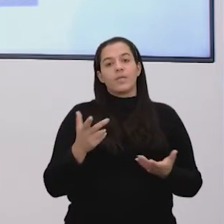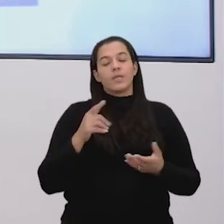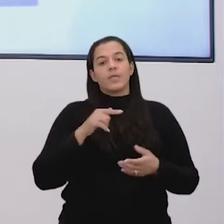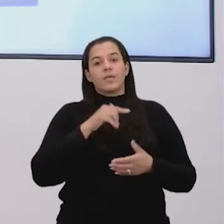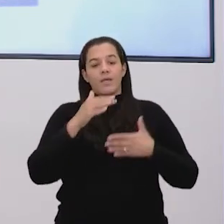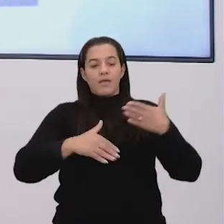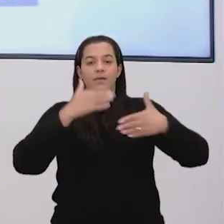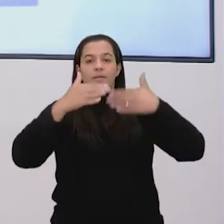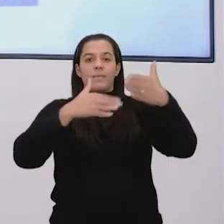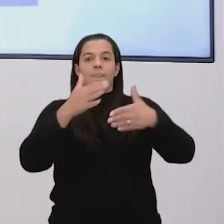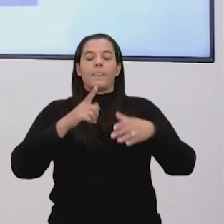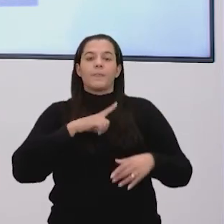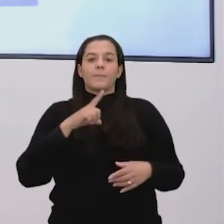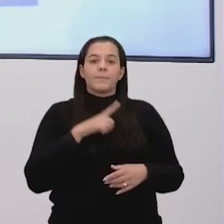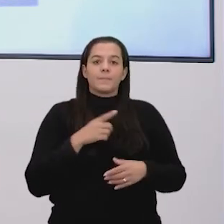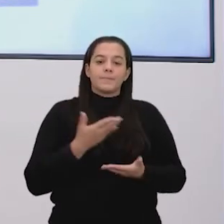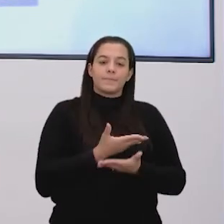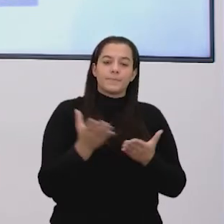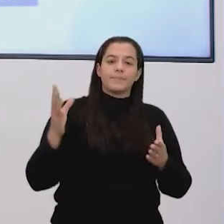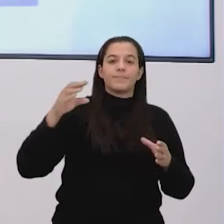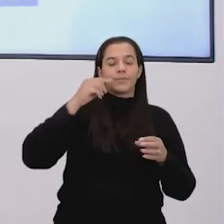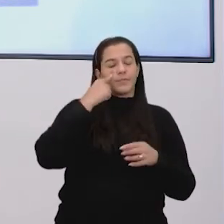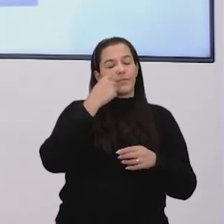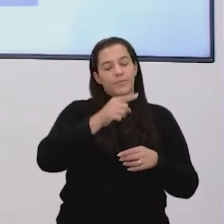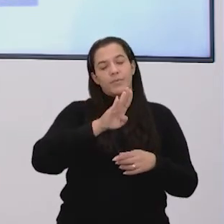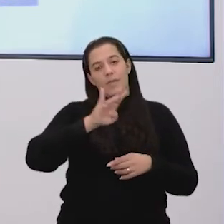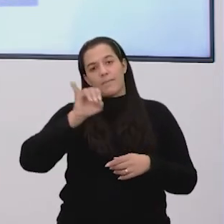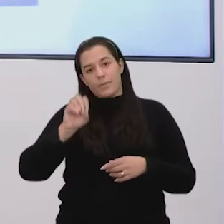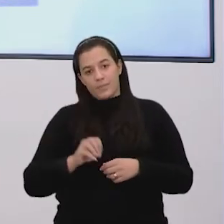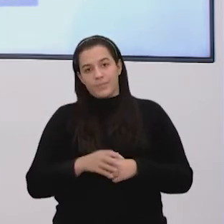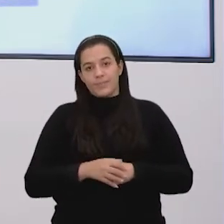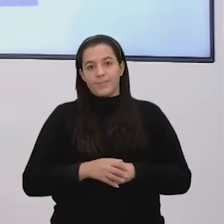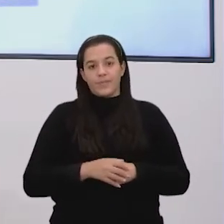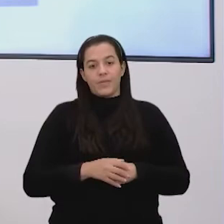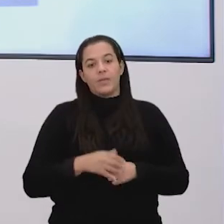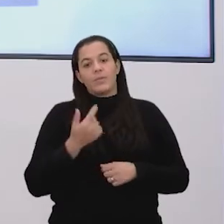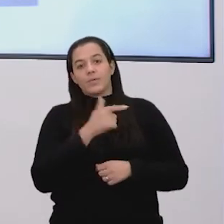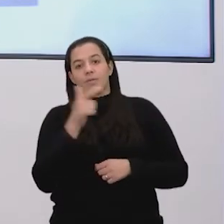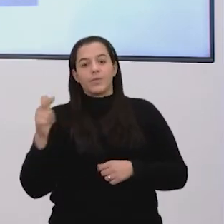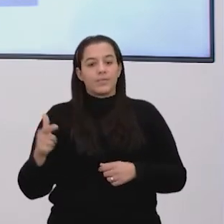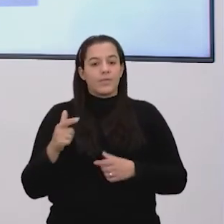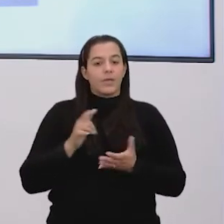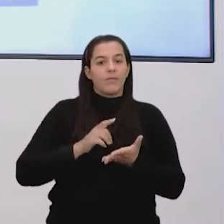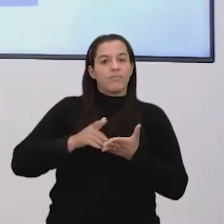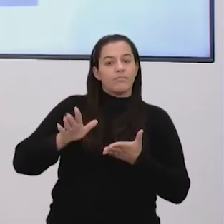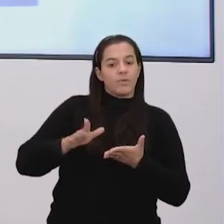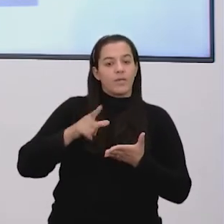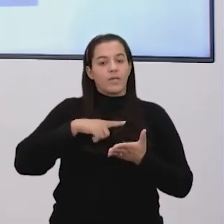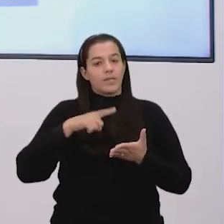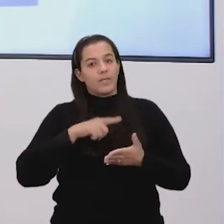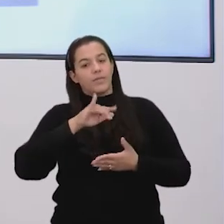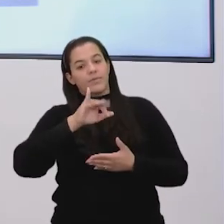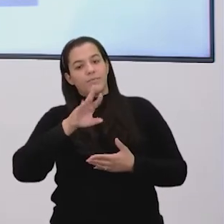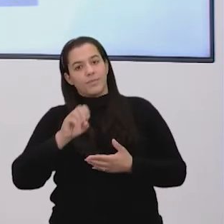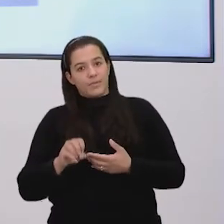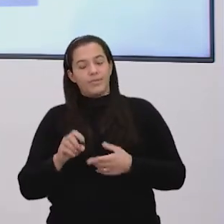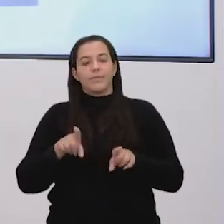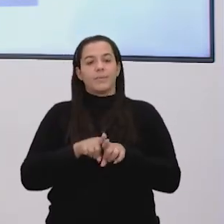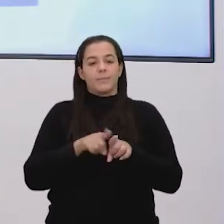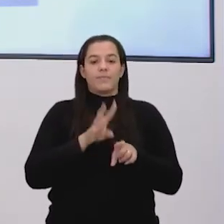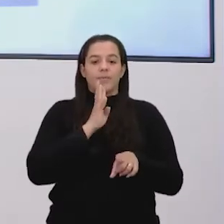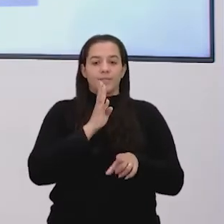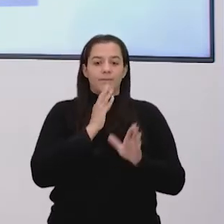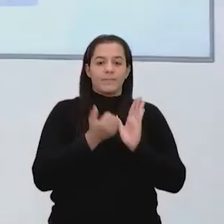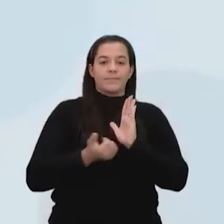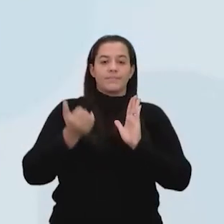promissor, vocês vão ver nessa parte de biomassa, tá bom? O que ele não é de geotérmica, ele é de biomassa, nós vamos conhecer isso.